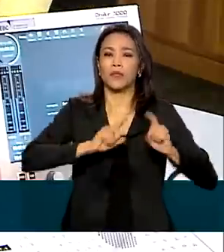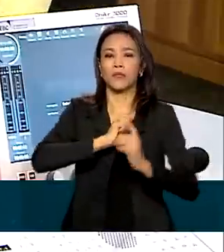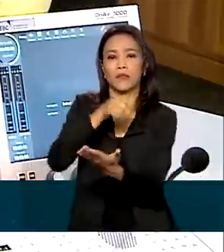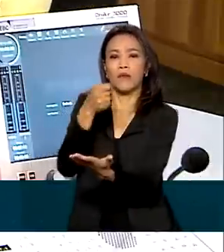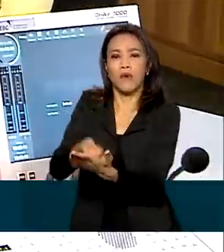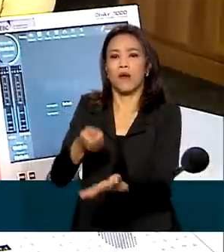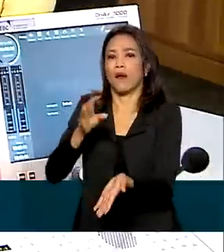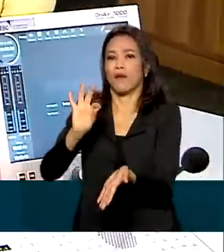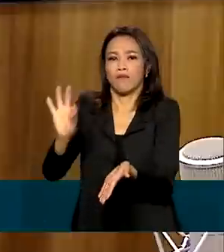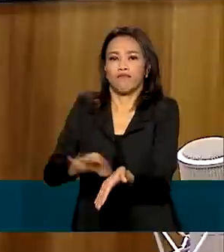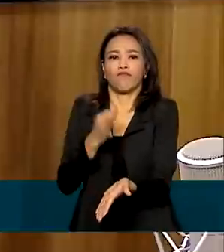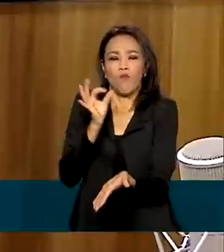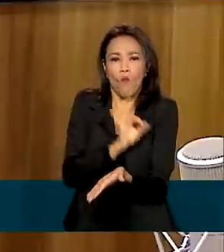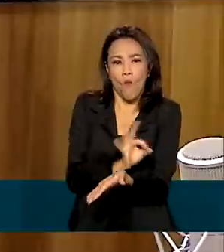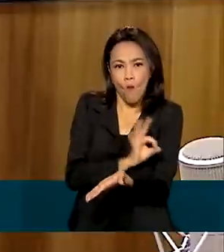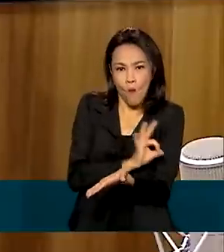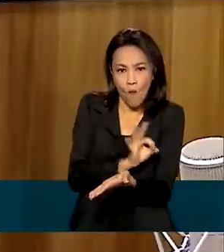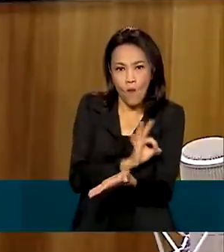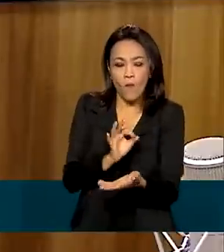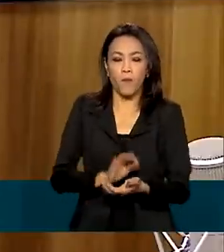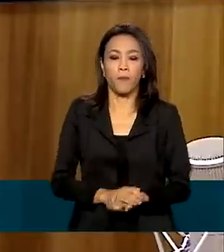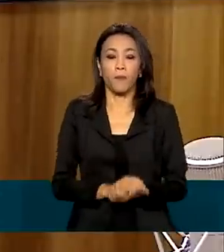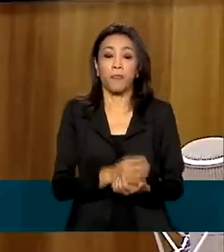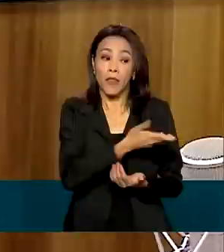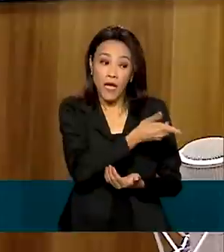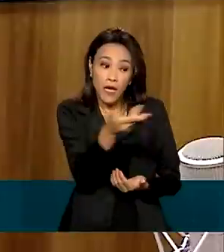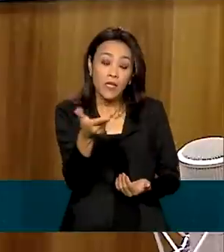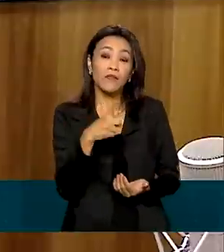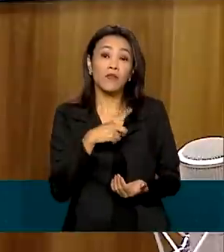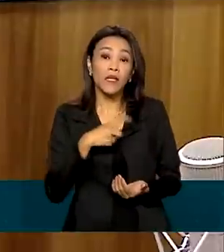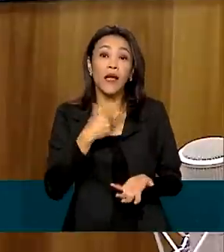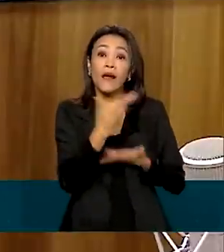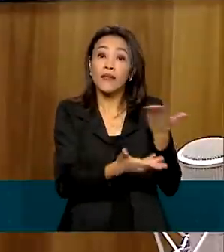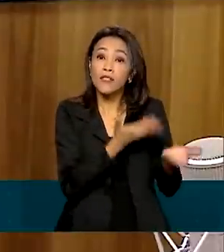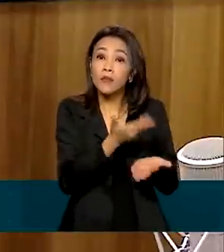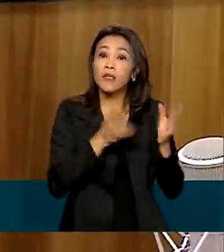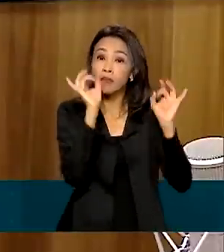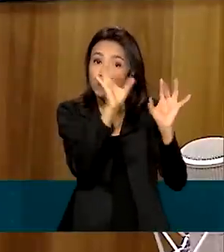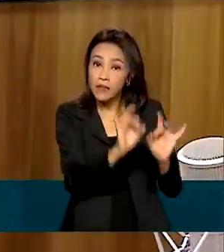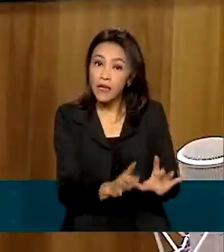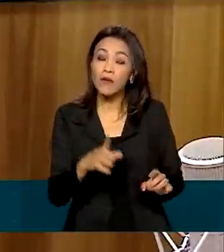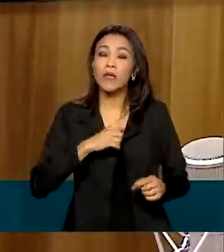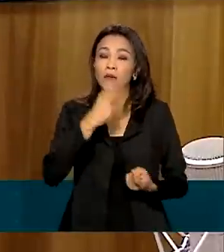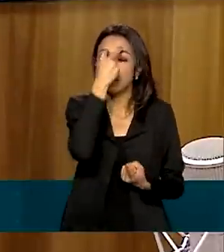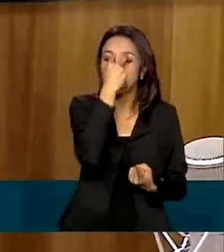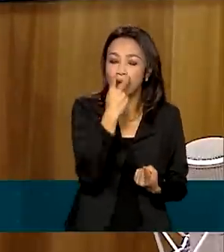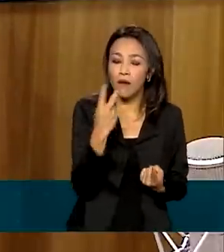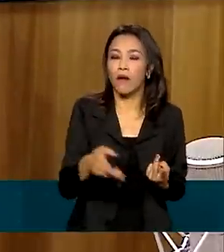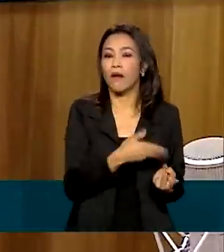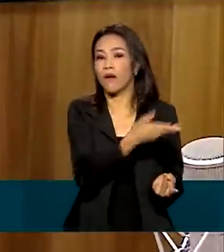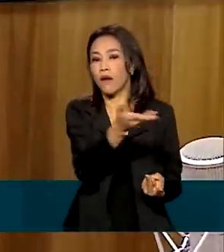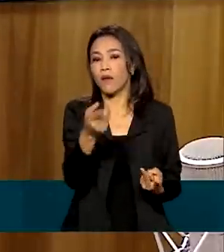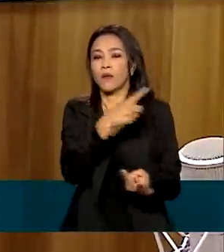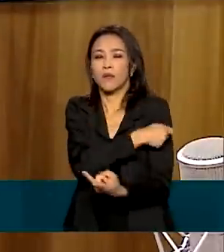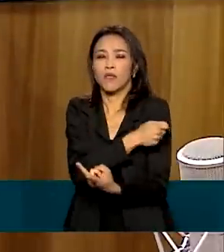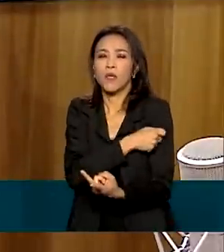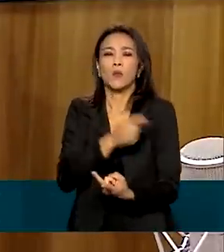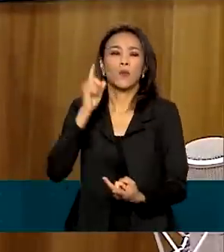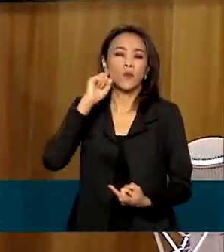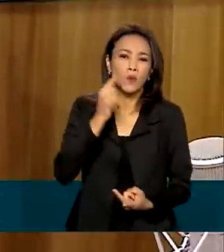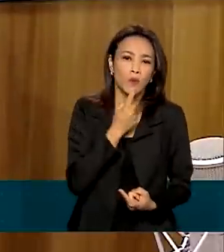matrícula, muitos deles vão ter o atendimento especializado, a gente tem os alunos que são cegos, os alunos que são surdos cegos,